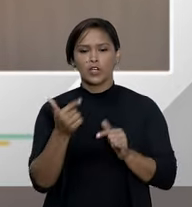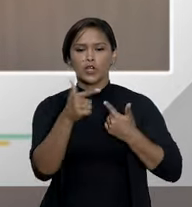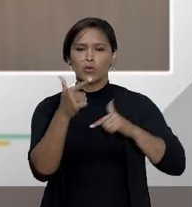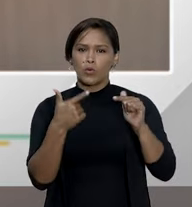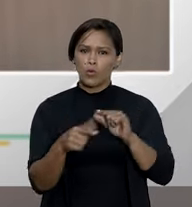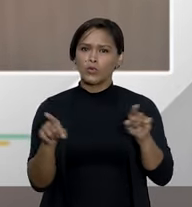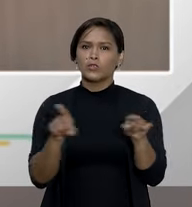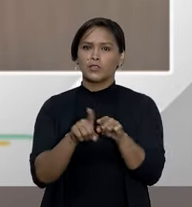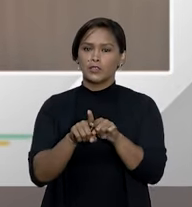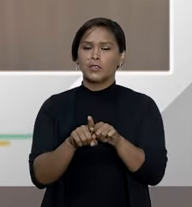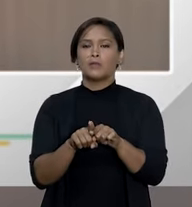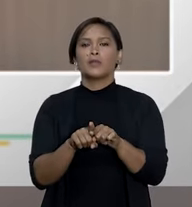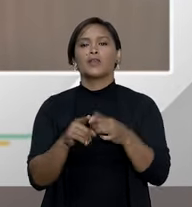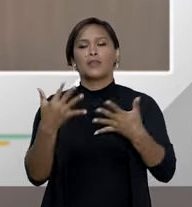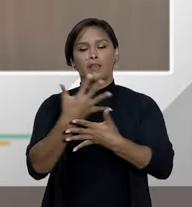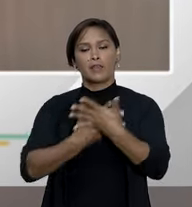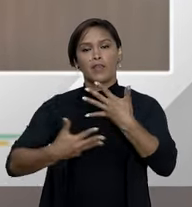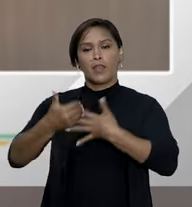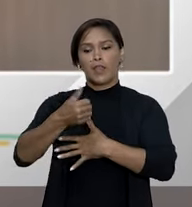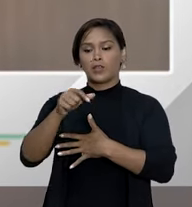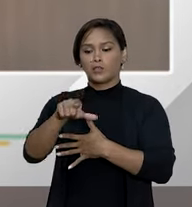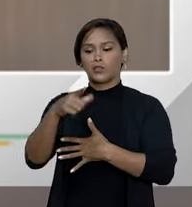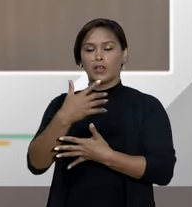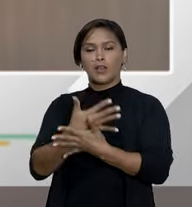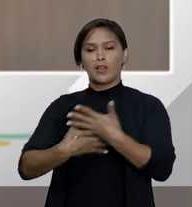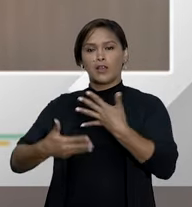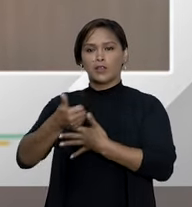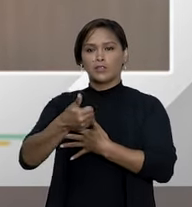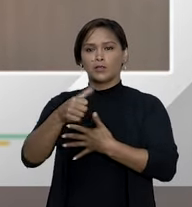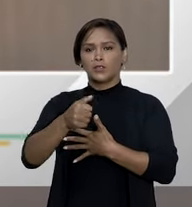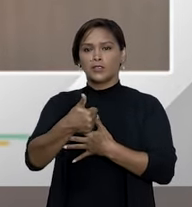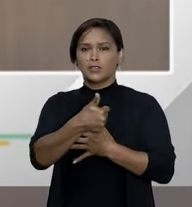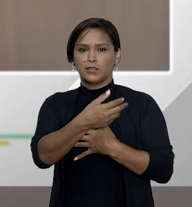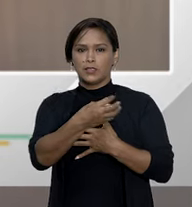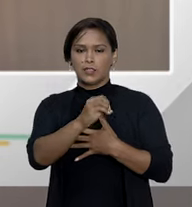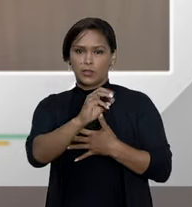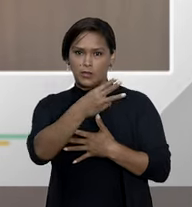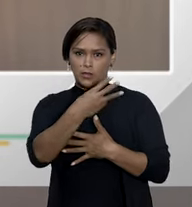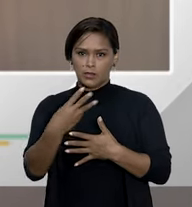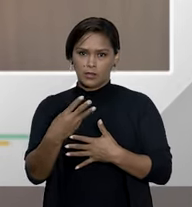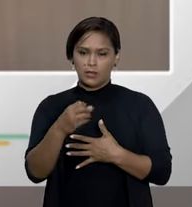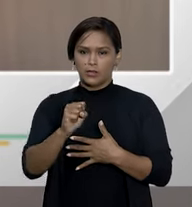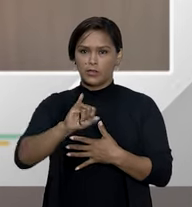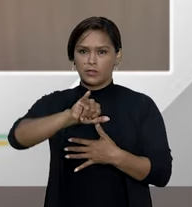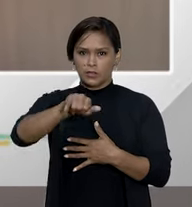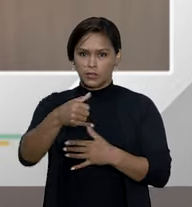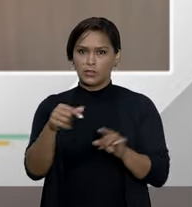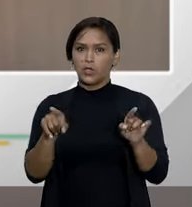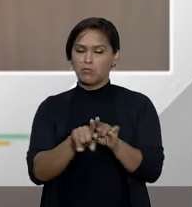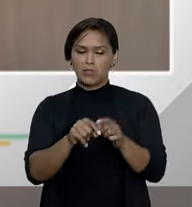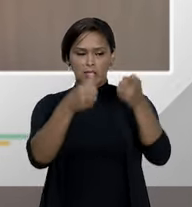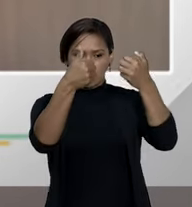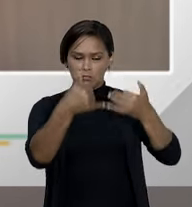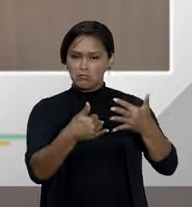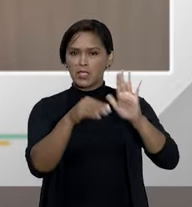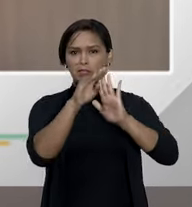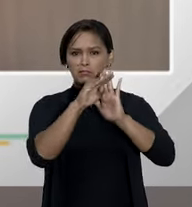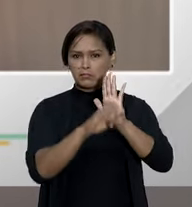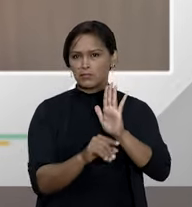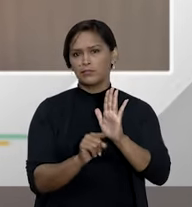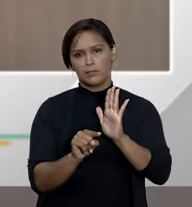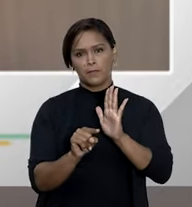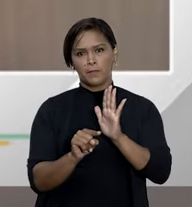conforme inclusive a súmula a súmula 103 do superior do tribunal então